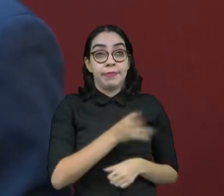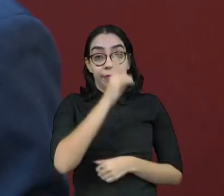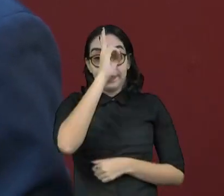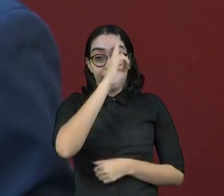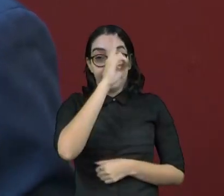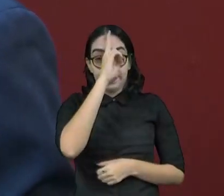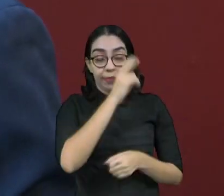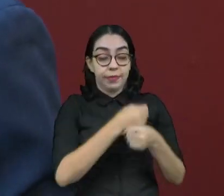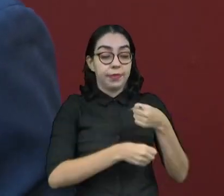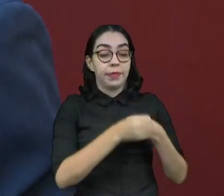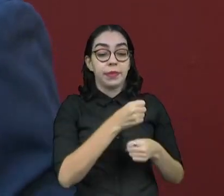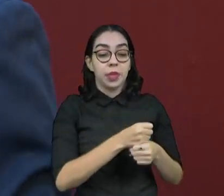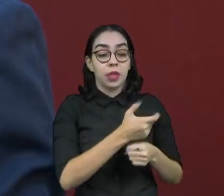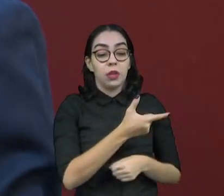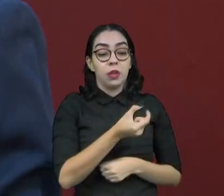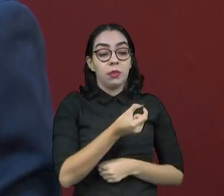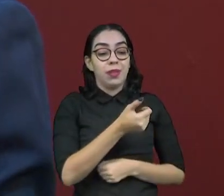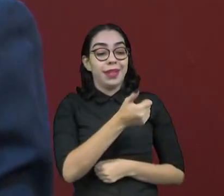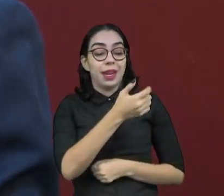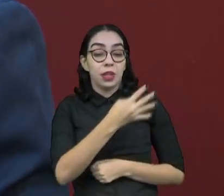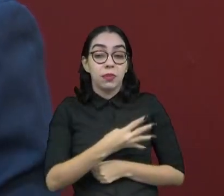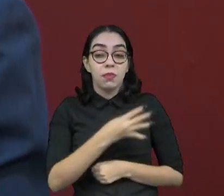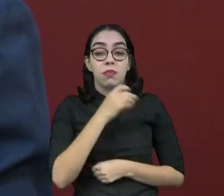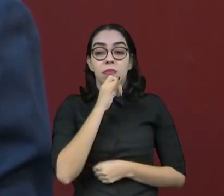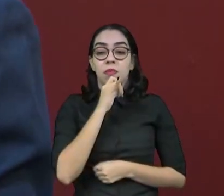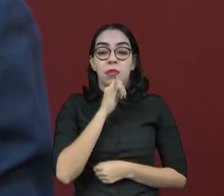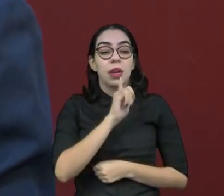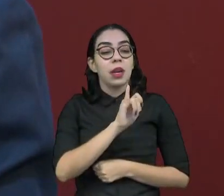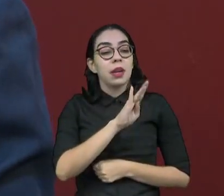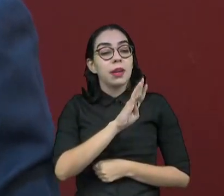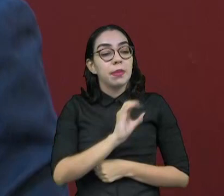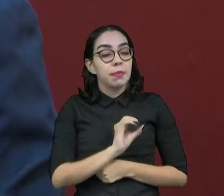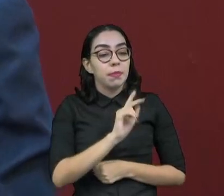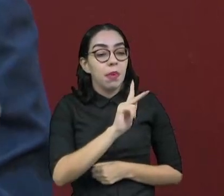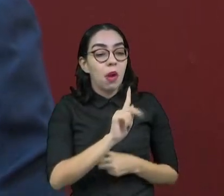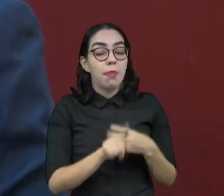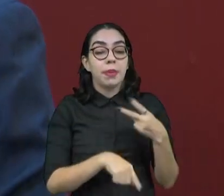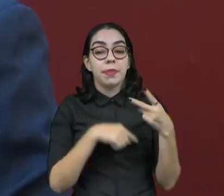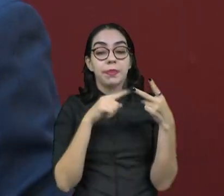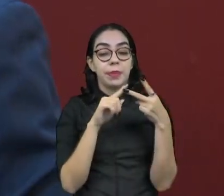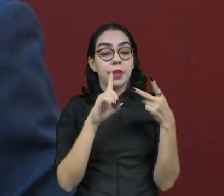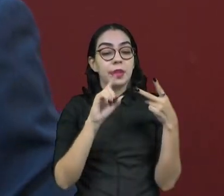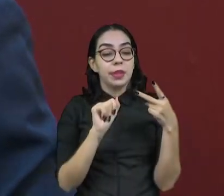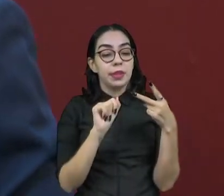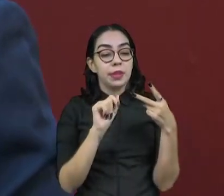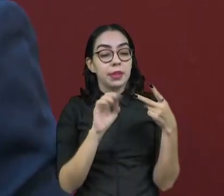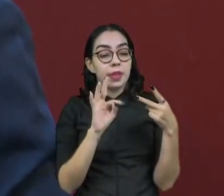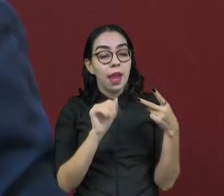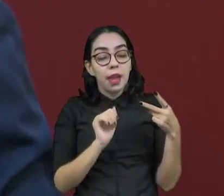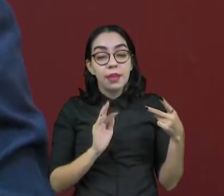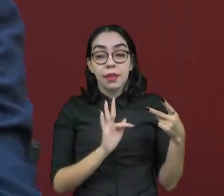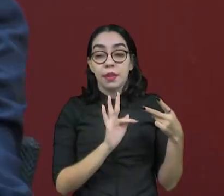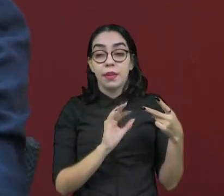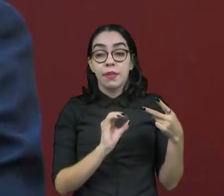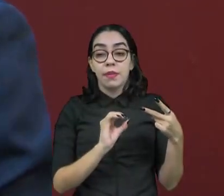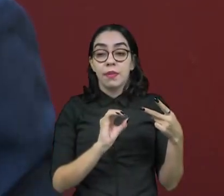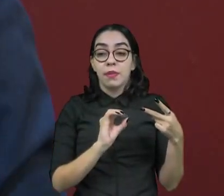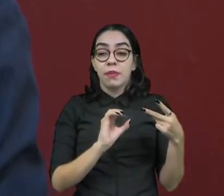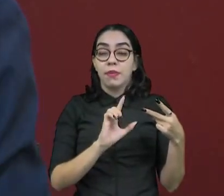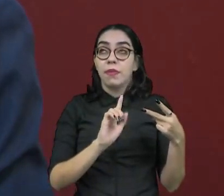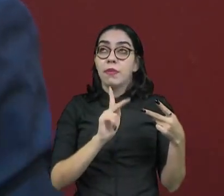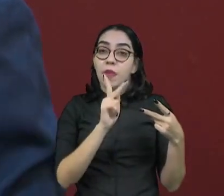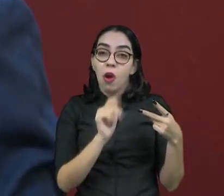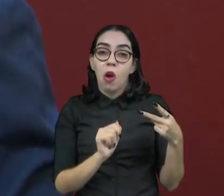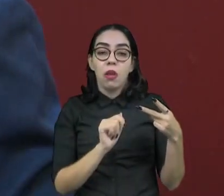2014, principalmente para trás, basicamente era Ibope, Data Folha. Às vezes aparecia um outro instituto, tinha um Vox Pop, um Censo.